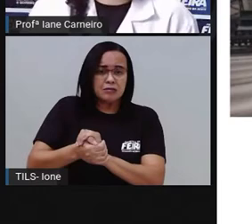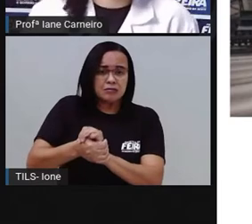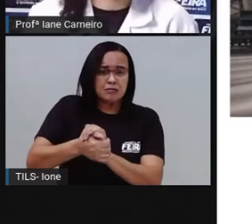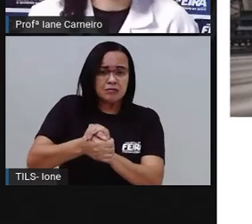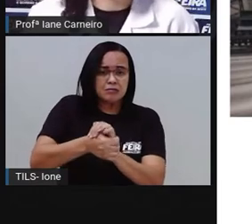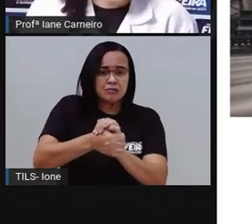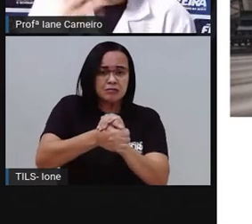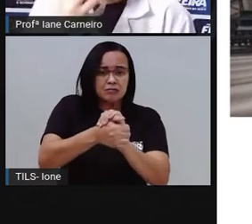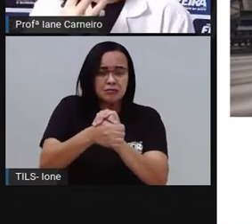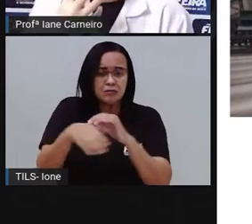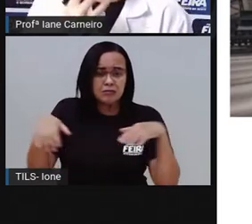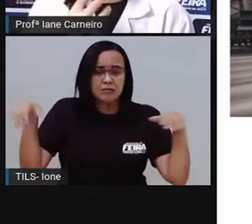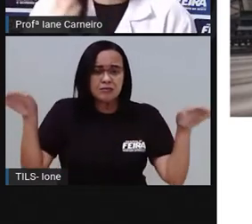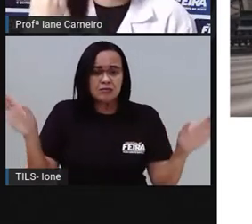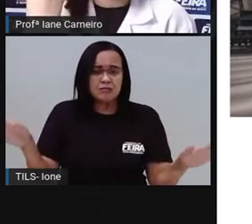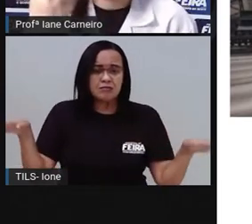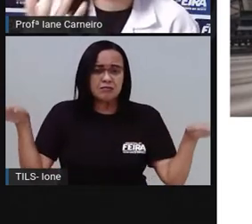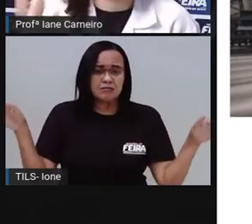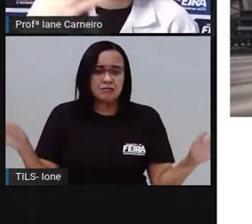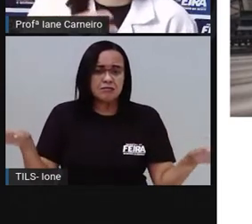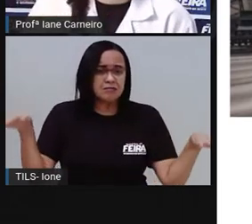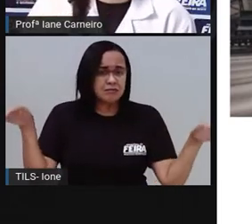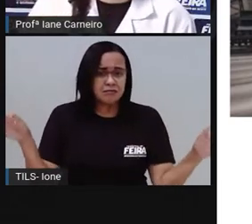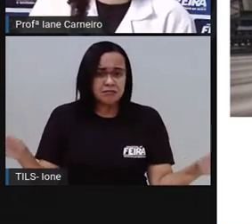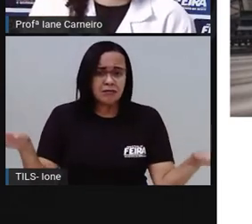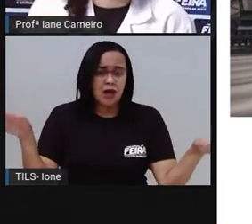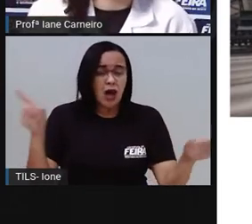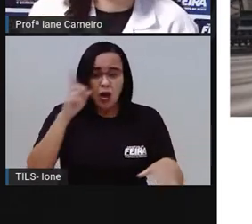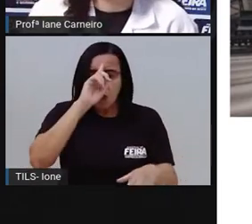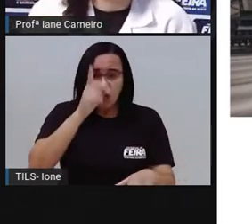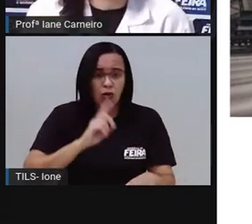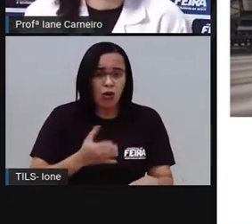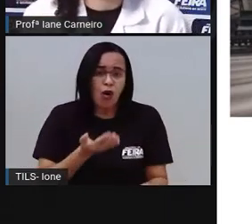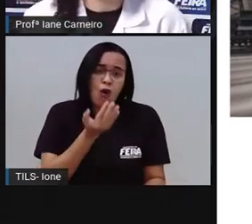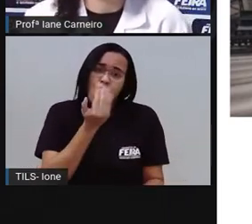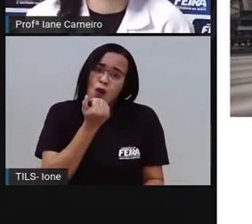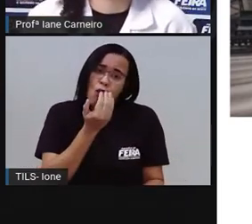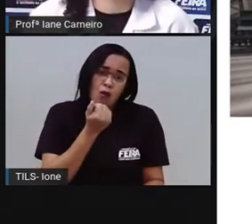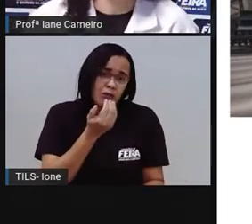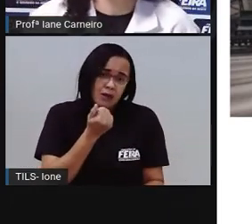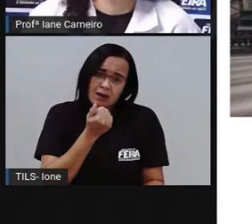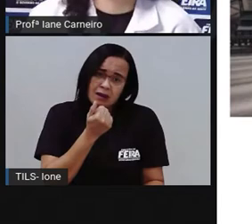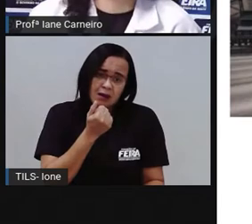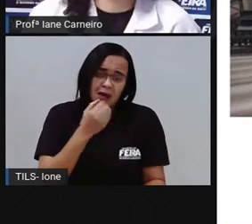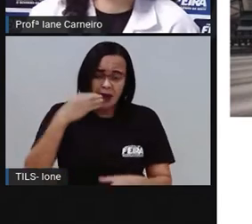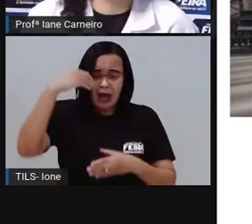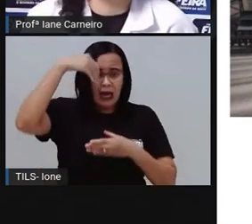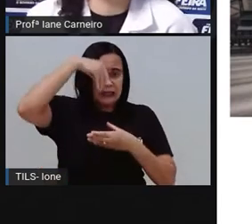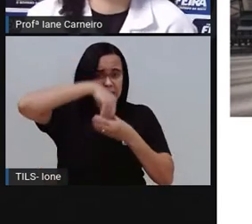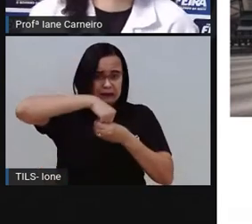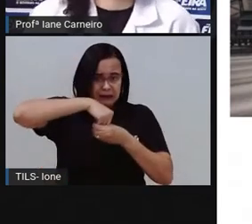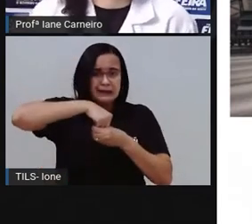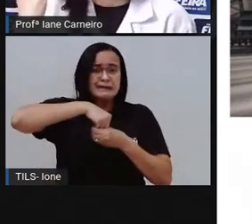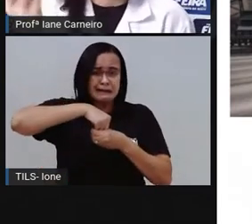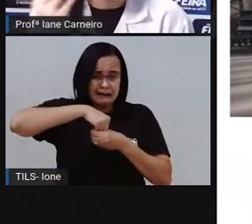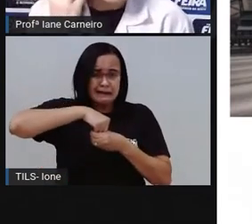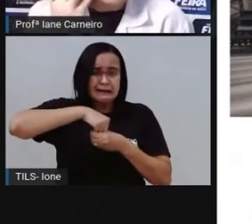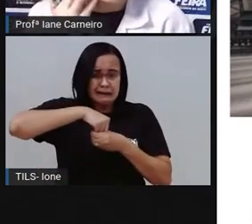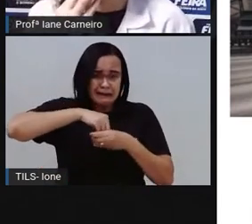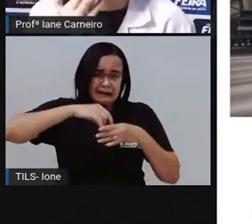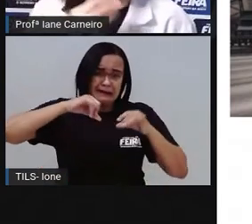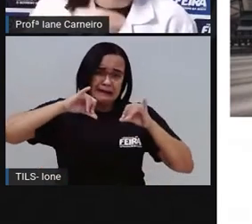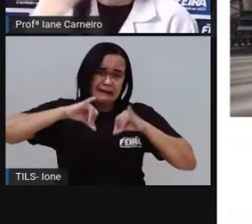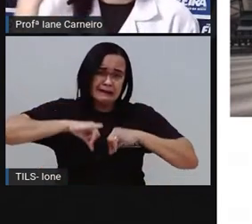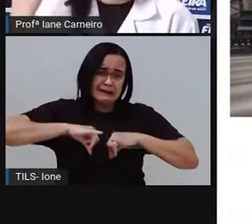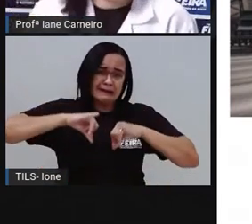a tartaruga, ela come aquilo, aquela comida vai fazer mal para a barriguinha dela e ela acaba falecendo, né? Então, imagine aqui, ó, e aí quem vai para